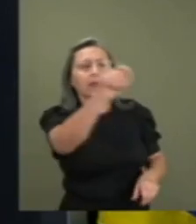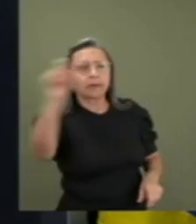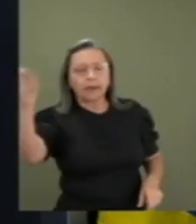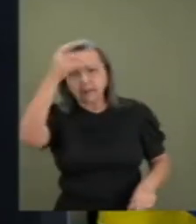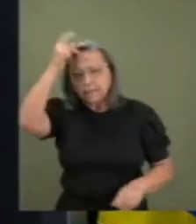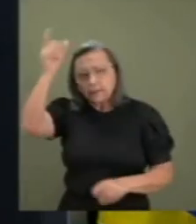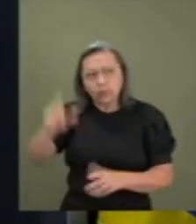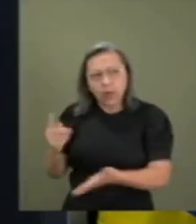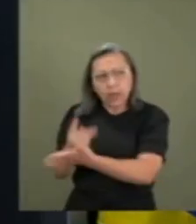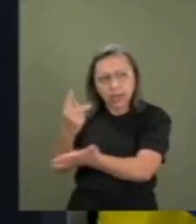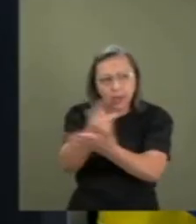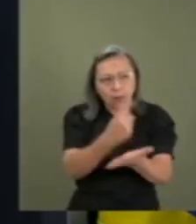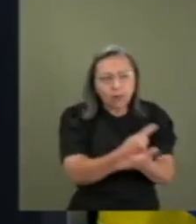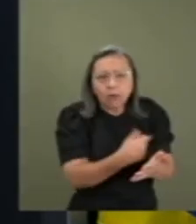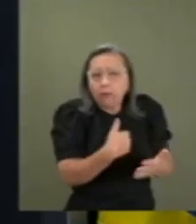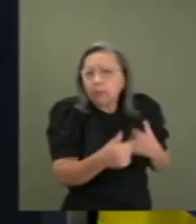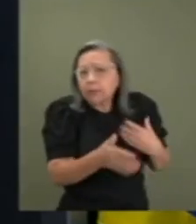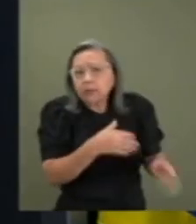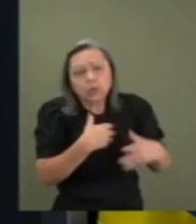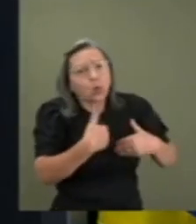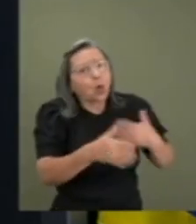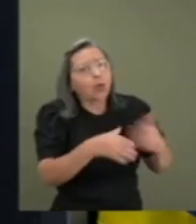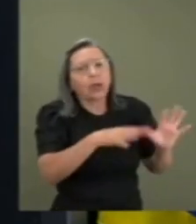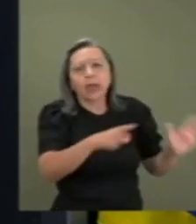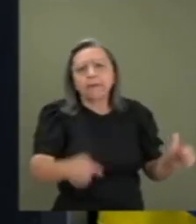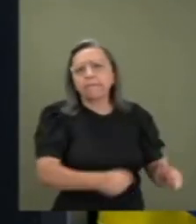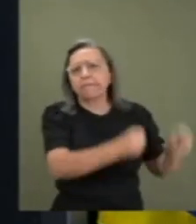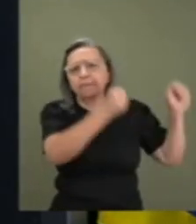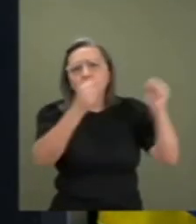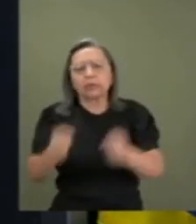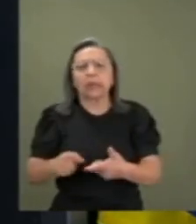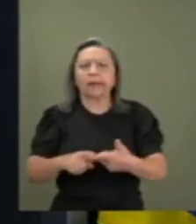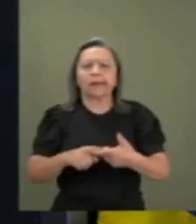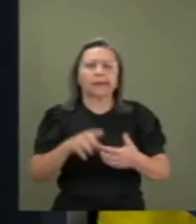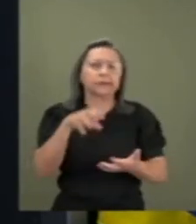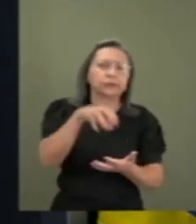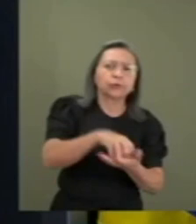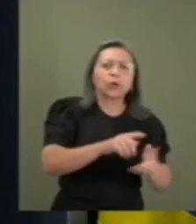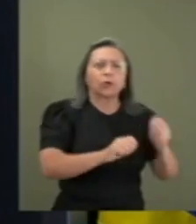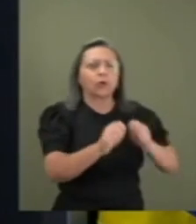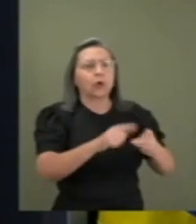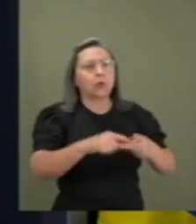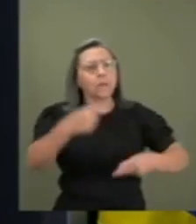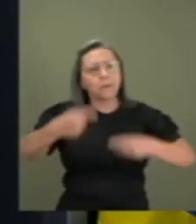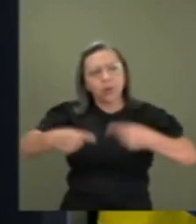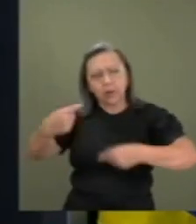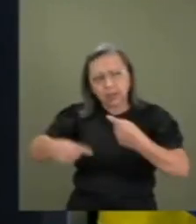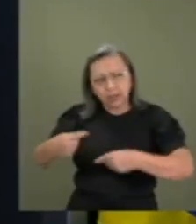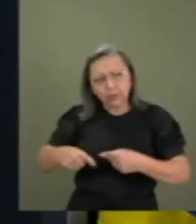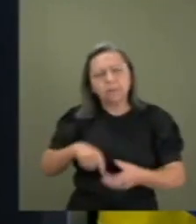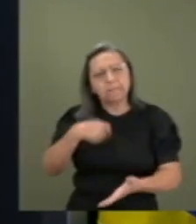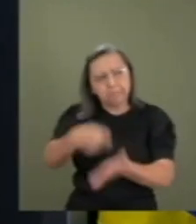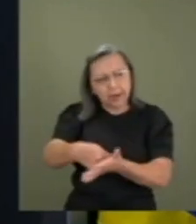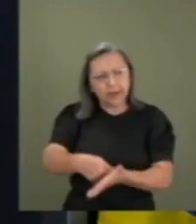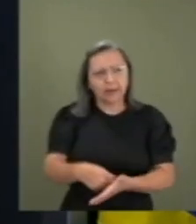seja de qual patente, seja de qual poderio econômico, político, paga,